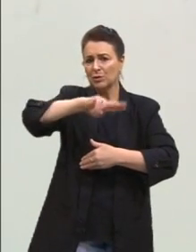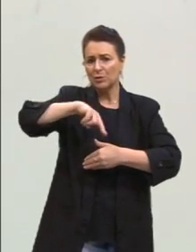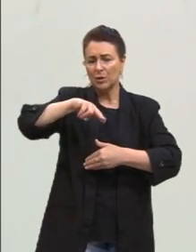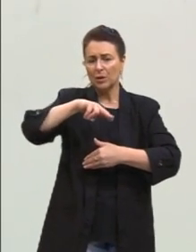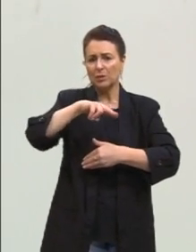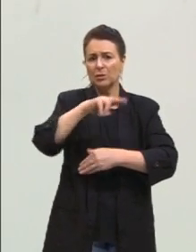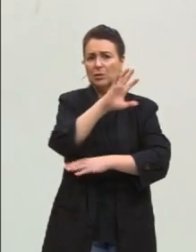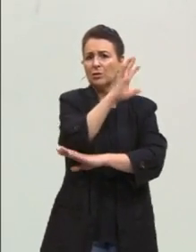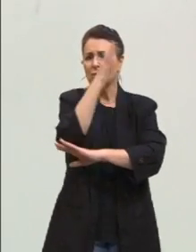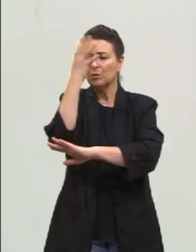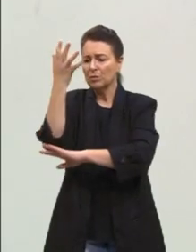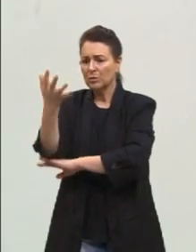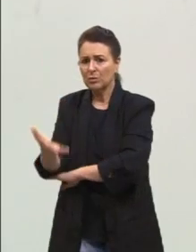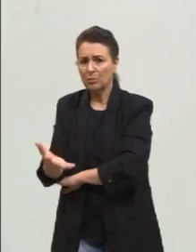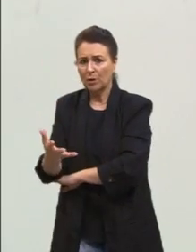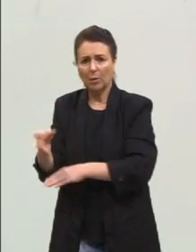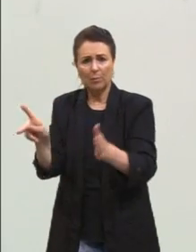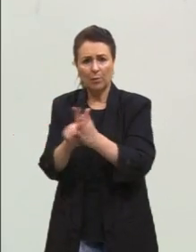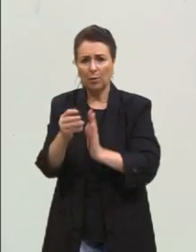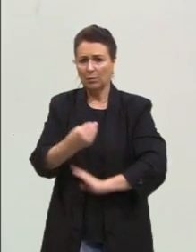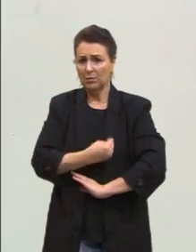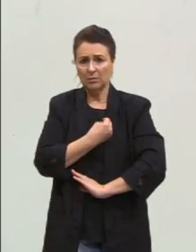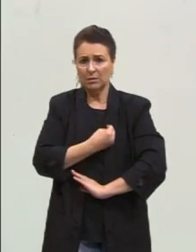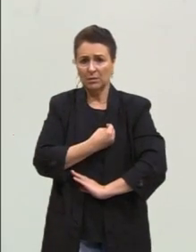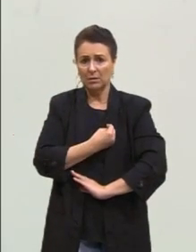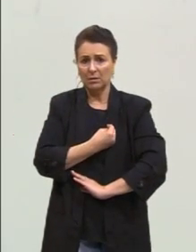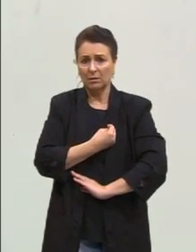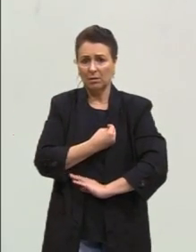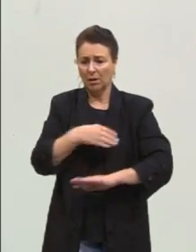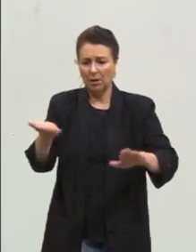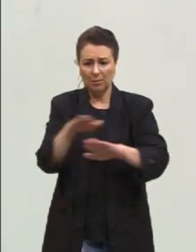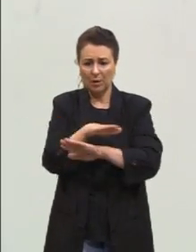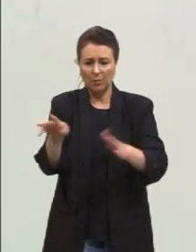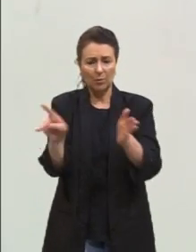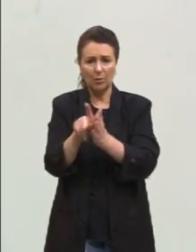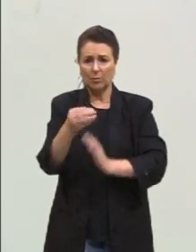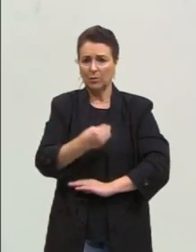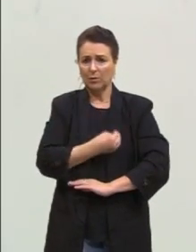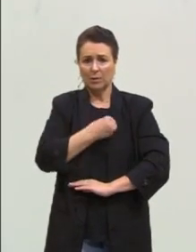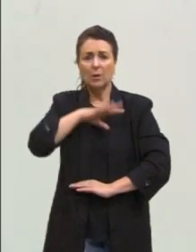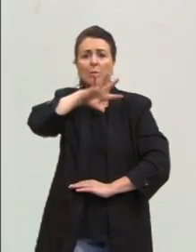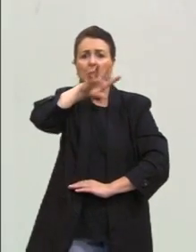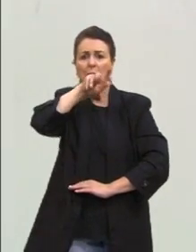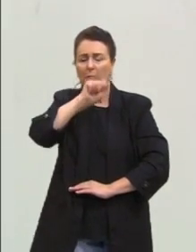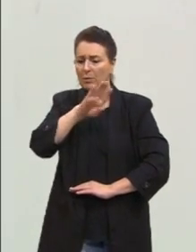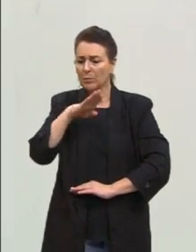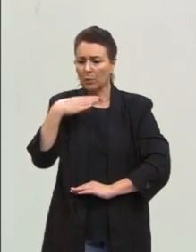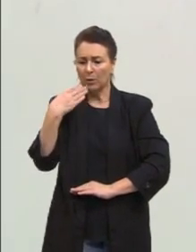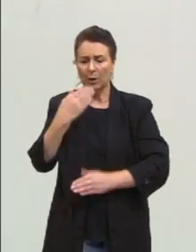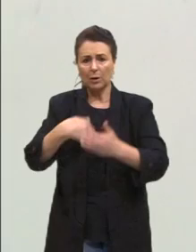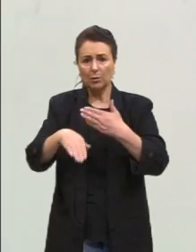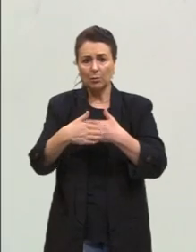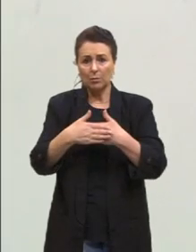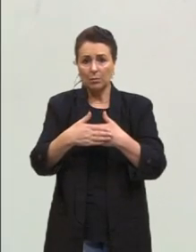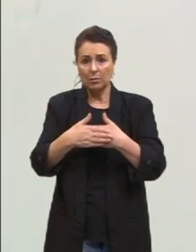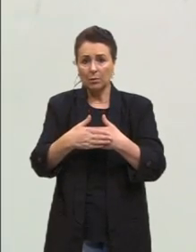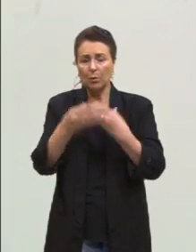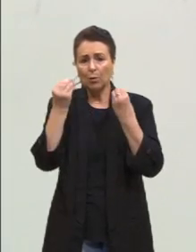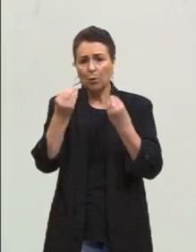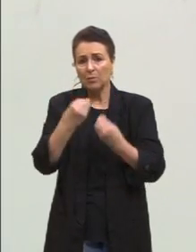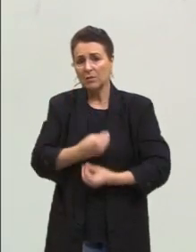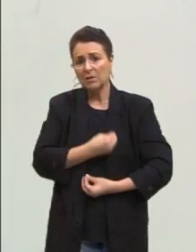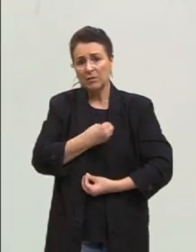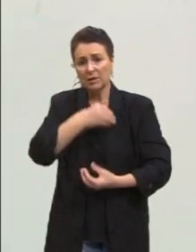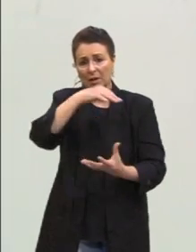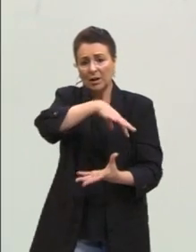condições de vida. Se daqui a pouco a gente desmatar tudo, a gente causar a extinção dos animais, a gente vai inviabilizar a vida na